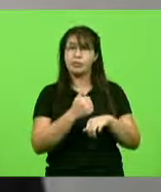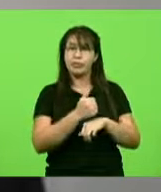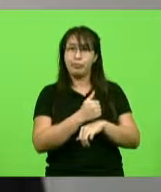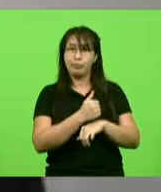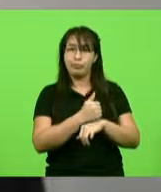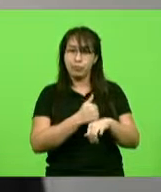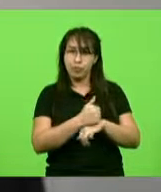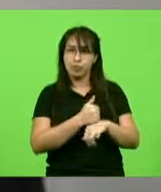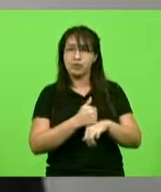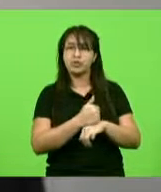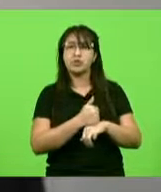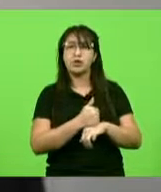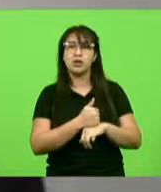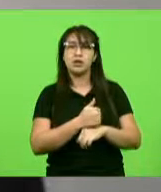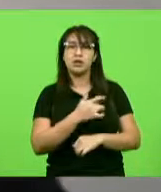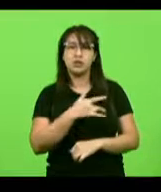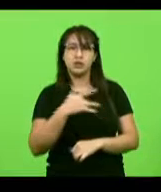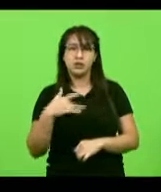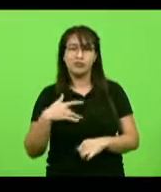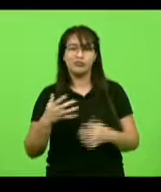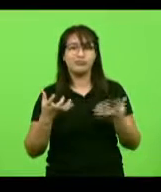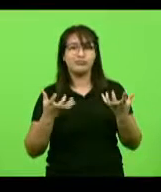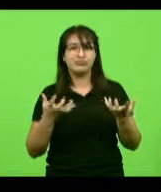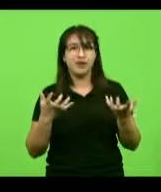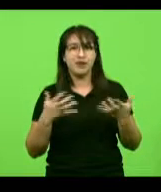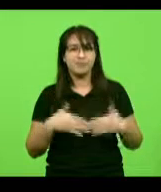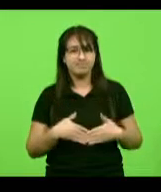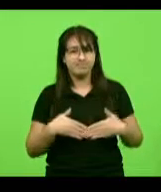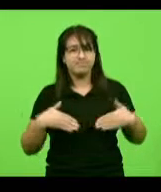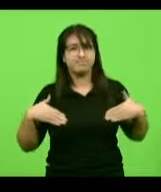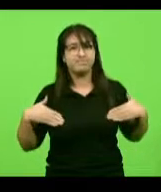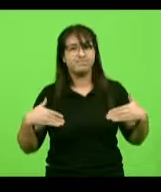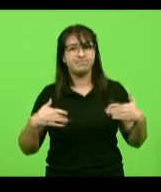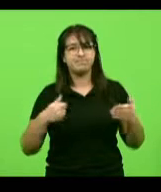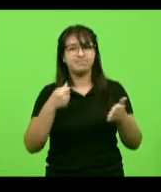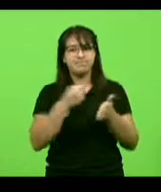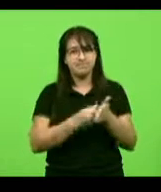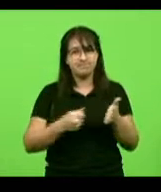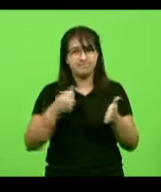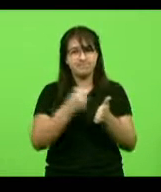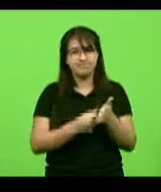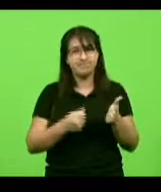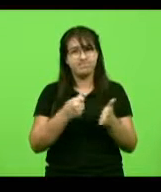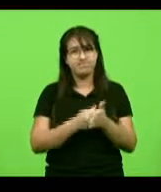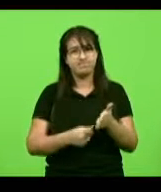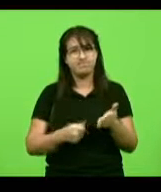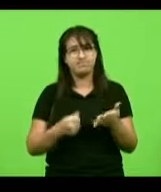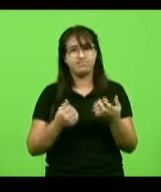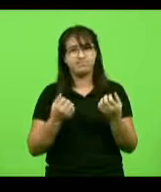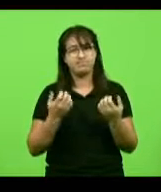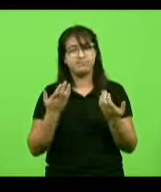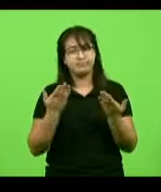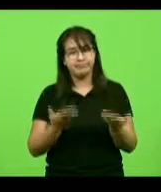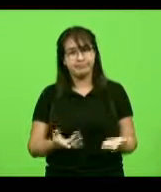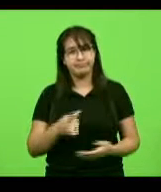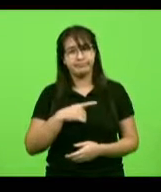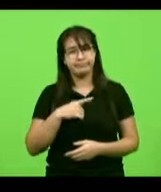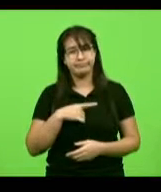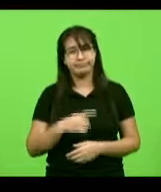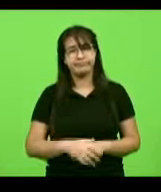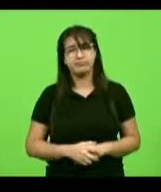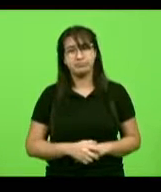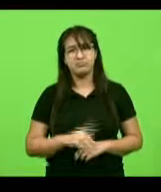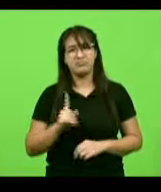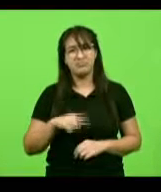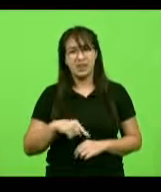fazer uma grande homenagem por essa luta incansável também. são tempos complicados,